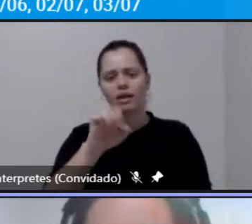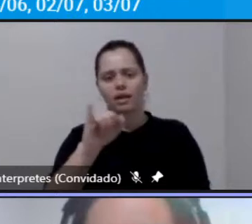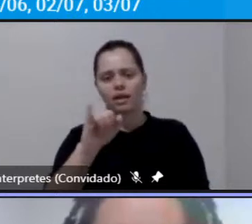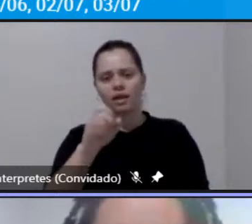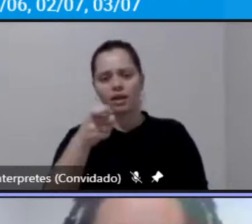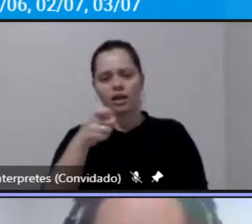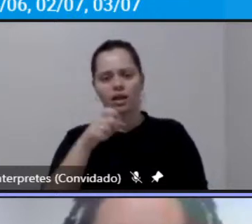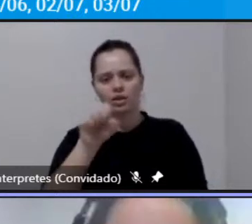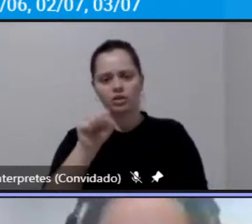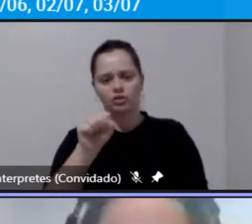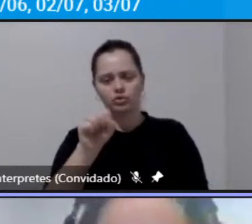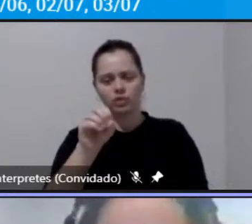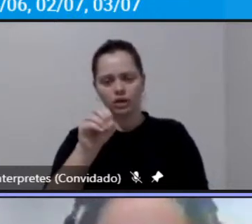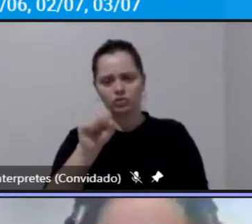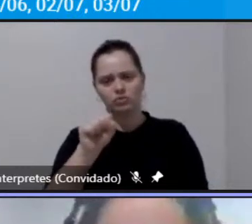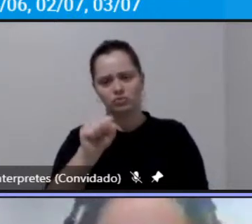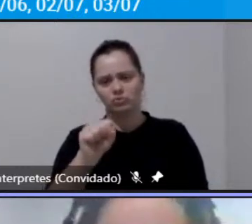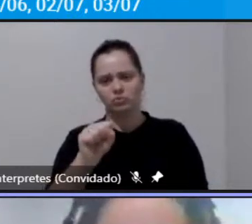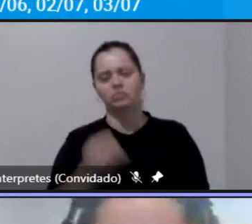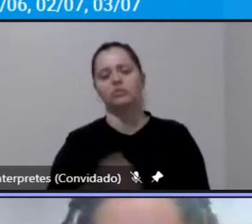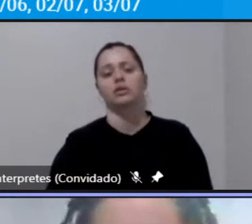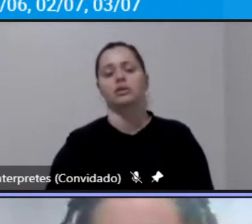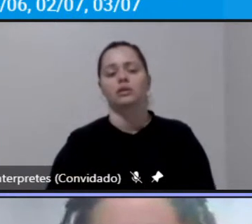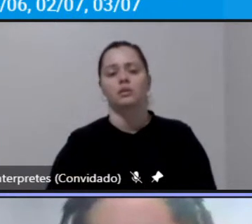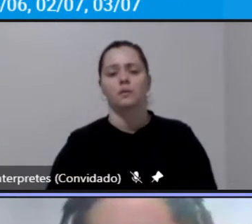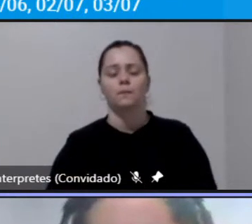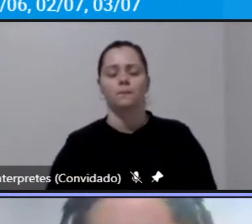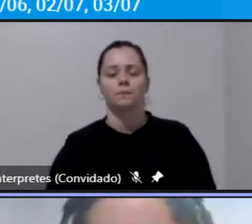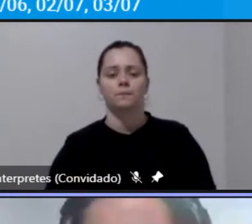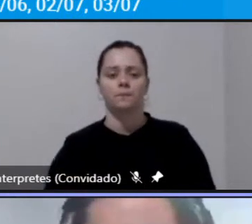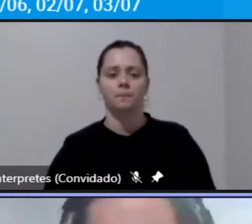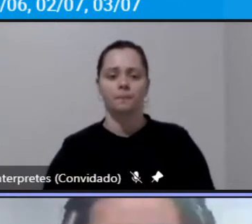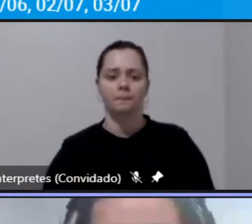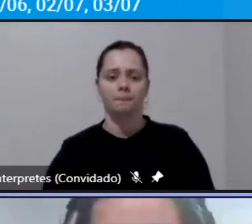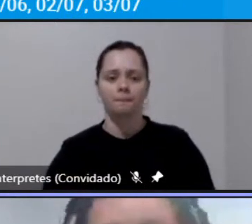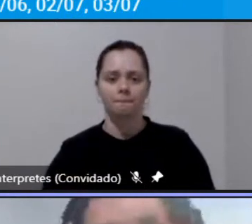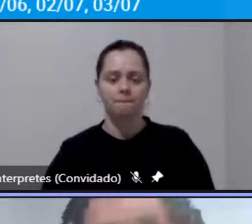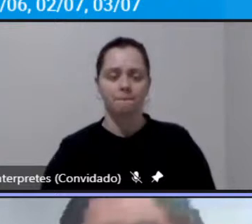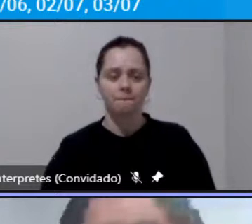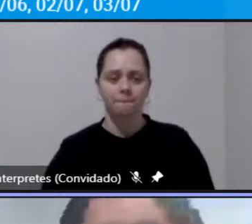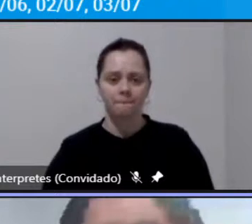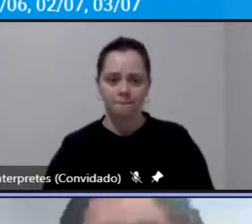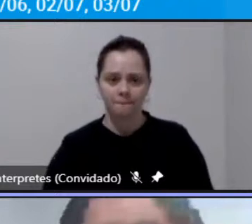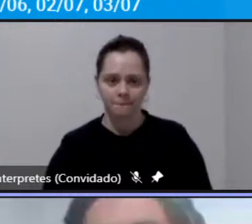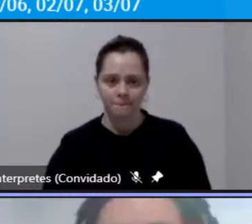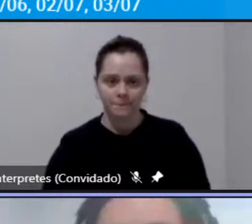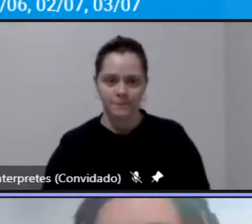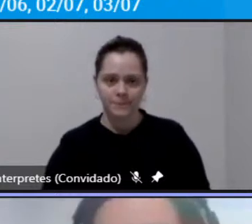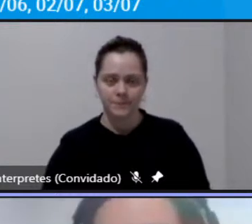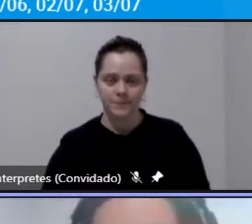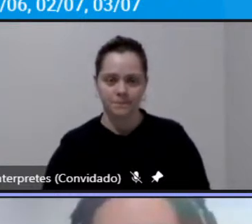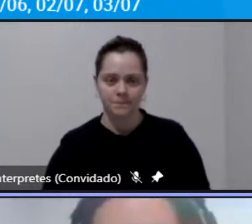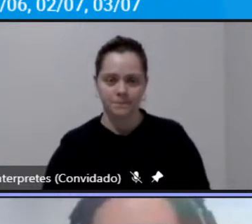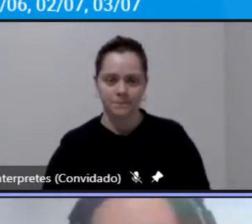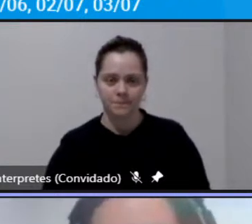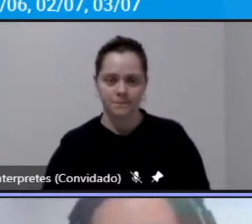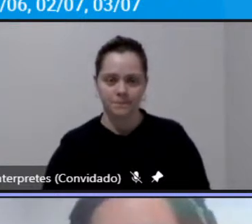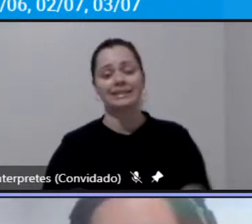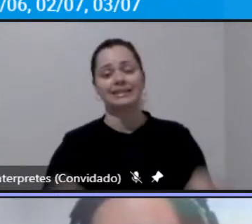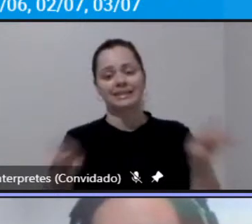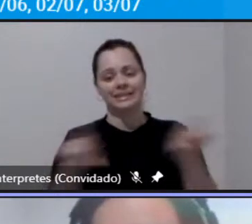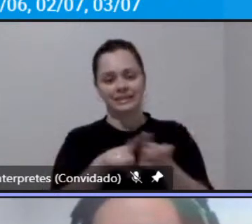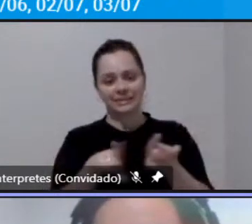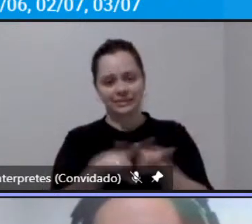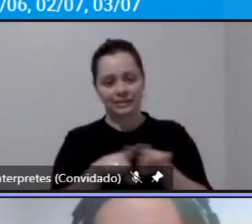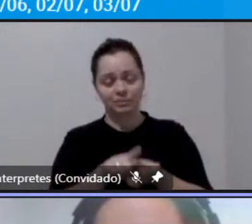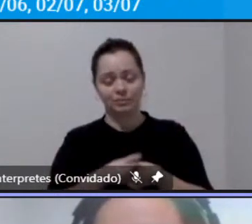de cargas mas é mais eixo do ultra mesmo e as rodovias e também os outros